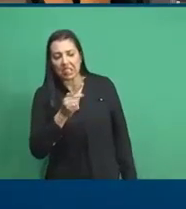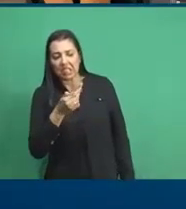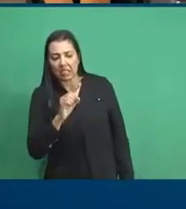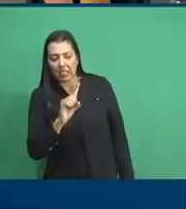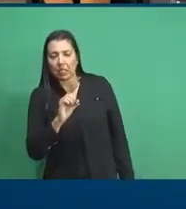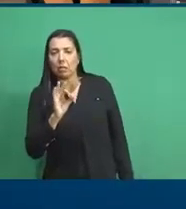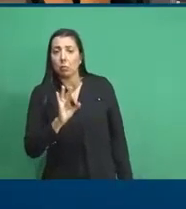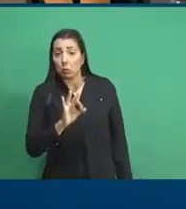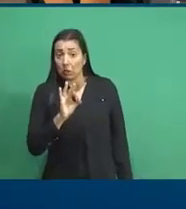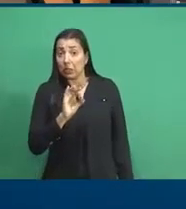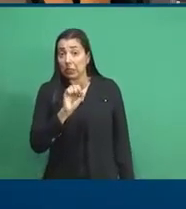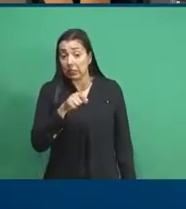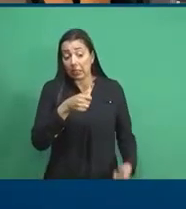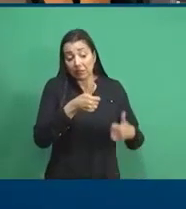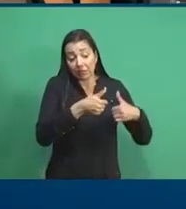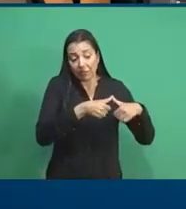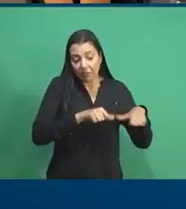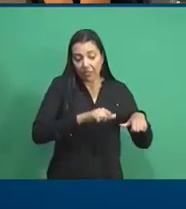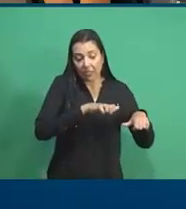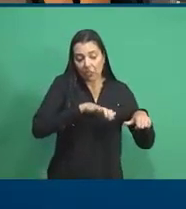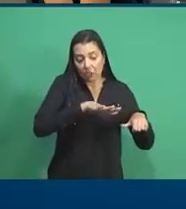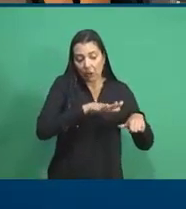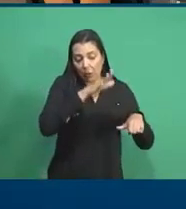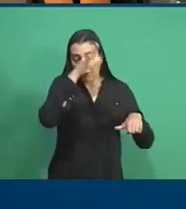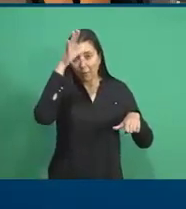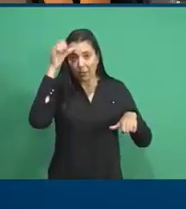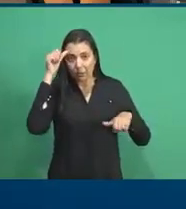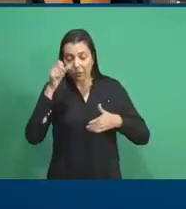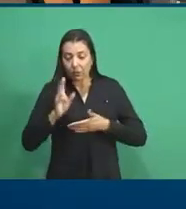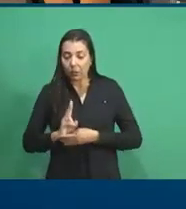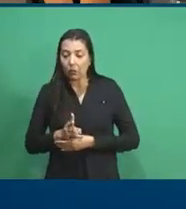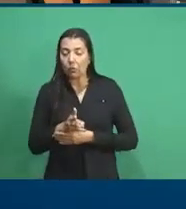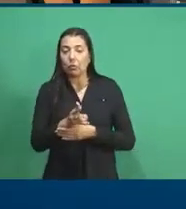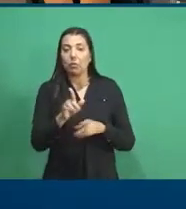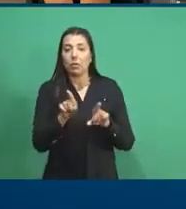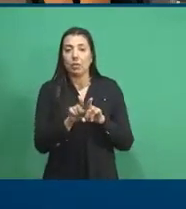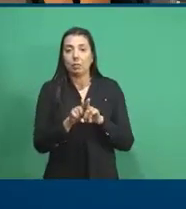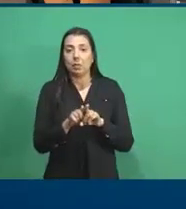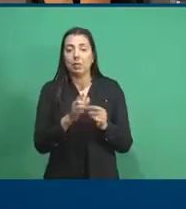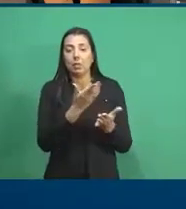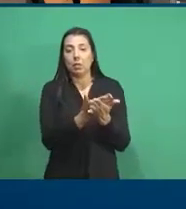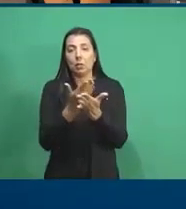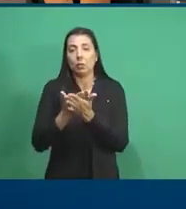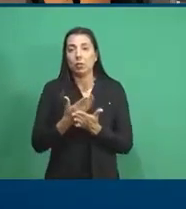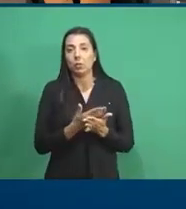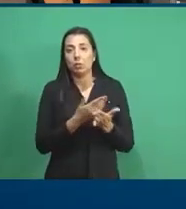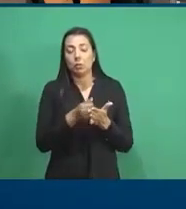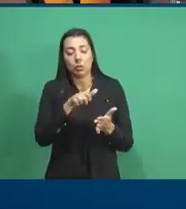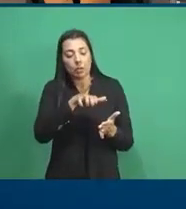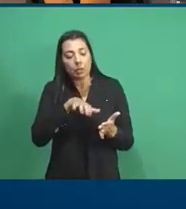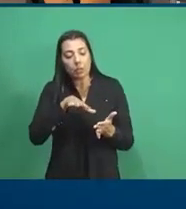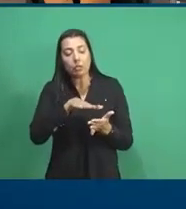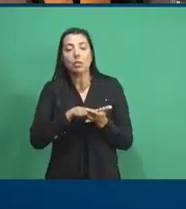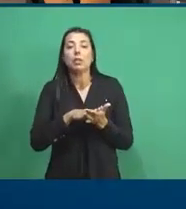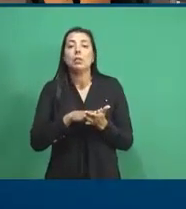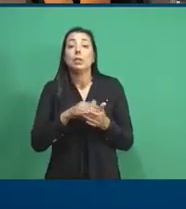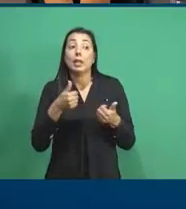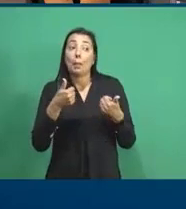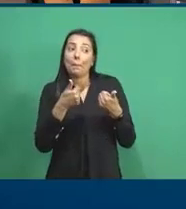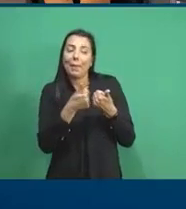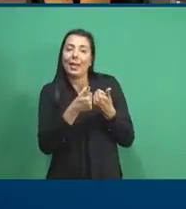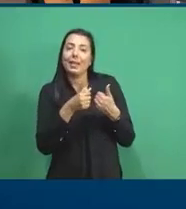se fixam na região amazônica e dão continuidade aos estudos, a essa região que é tão